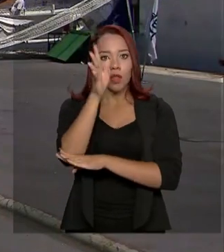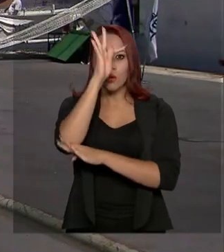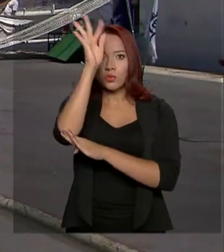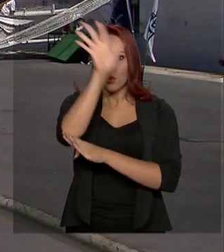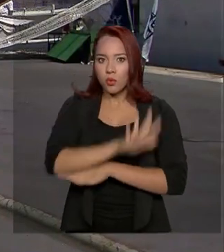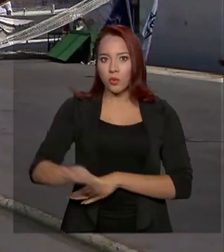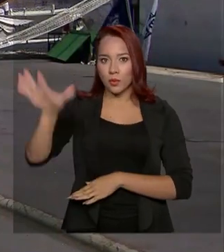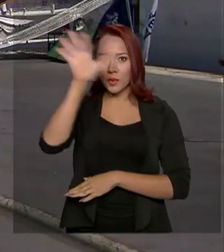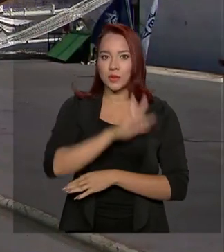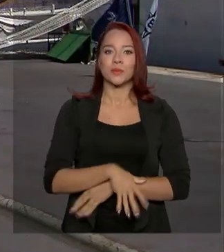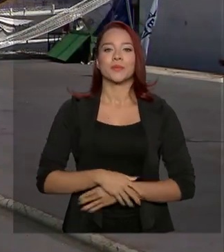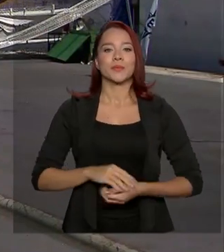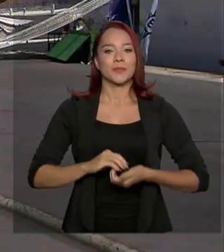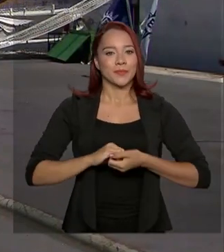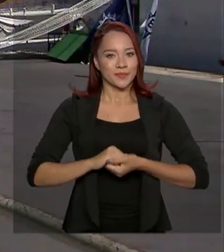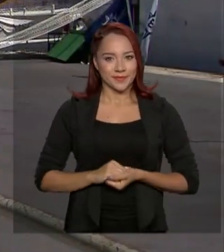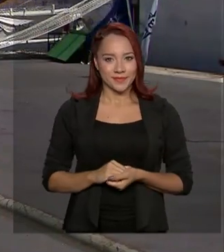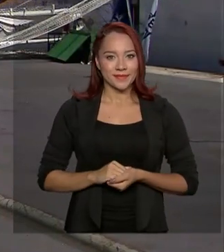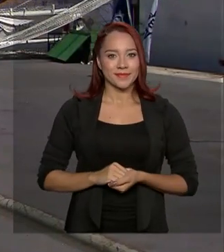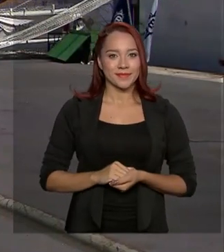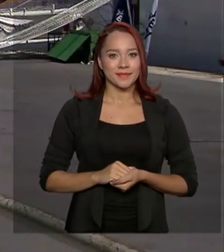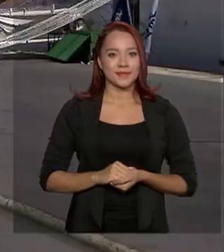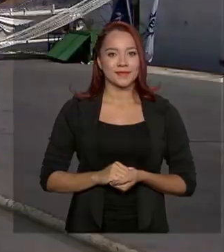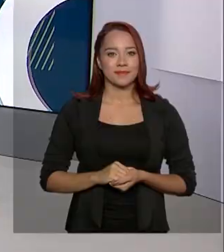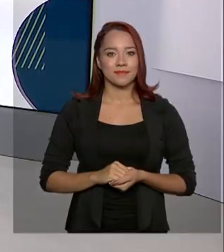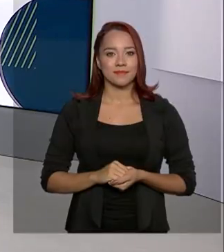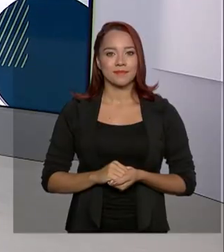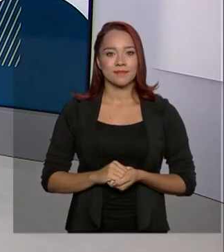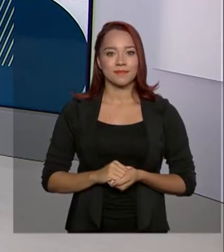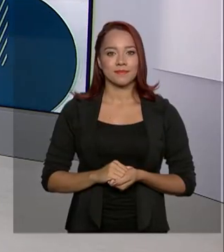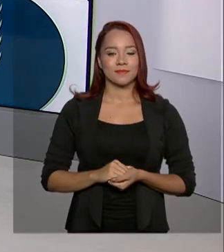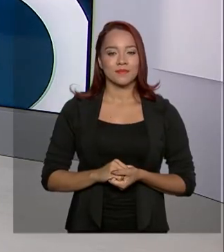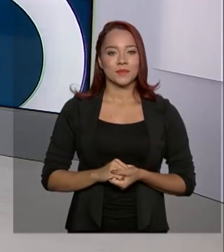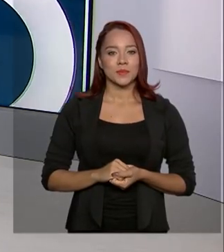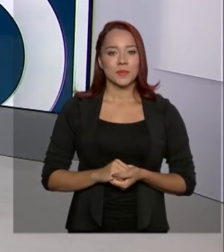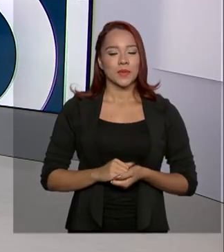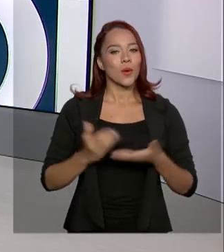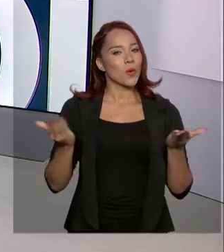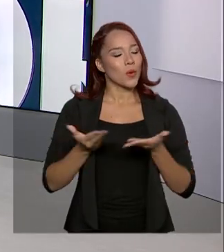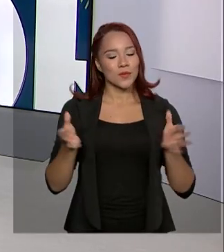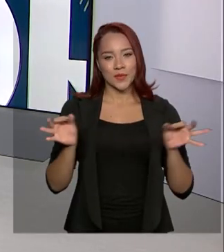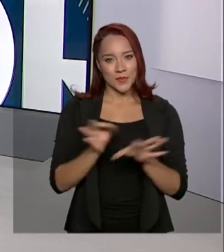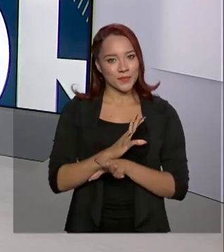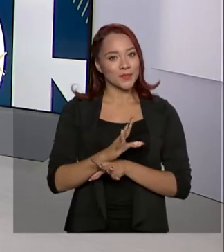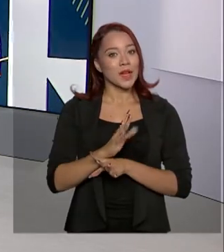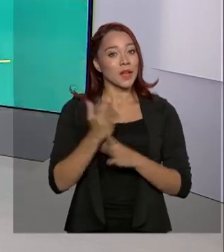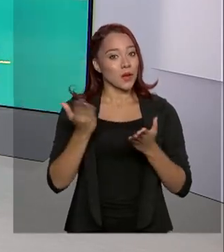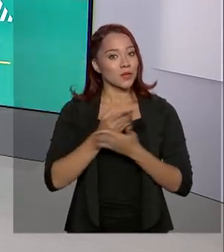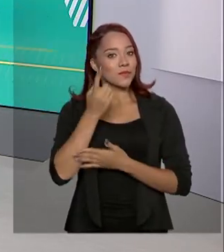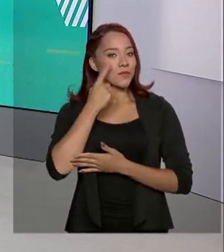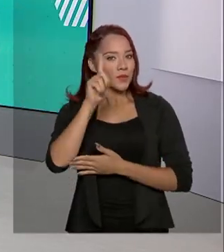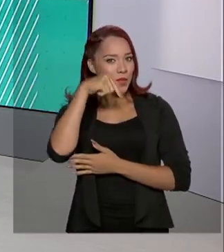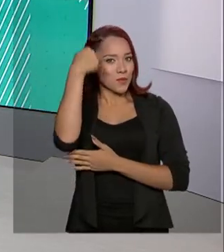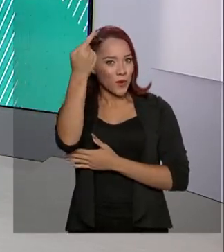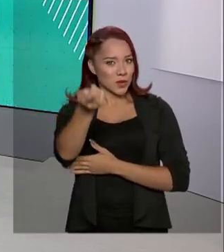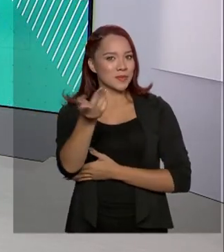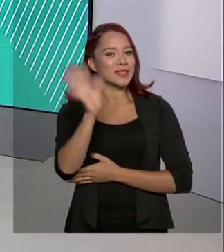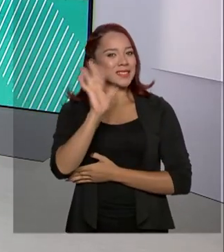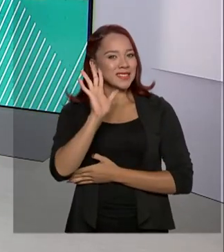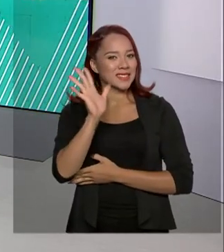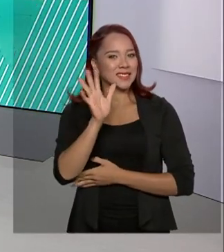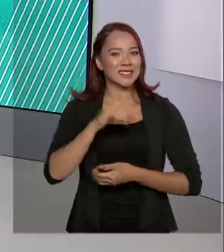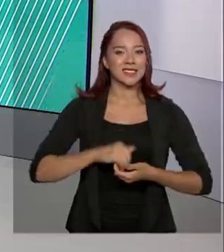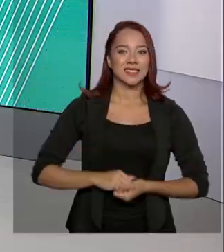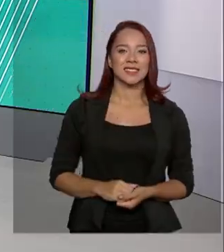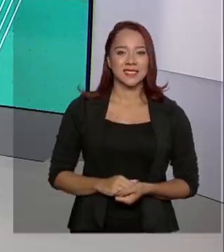Do Rio de Janeiro, Maurício de Almeida, para o Governo Agora. Nós ficamos por aqui. Nos vemos então na próxima edição. Até lá.